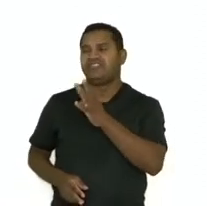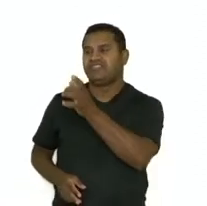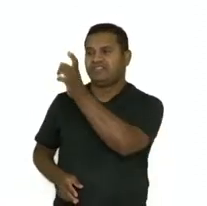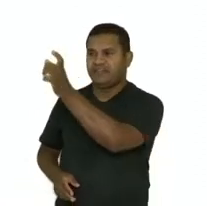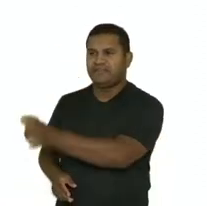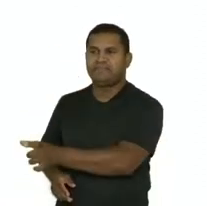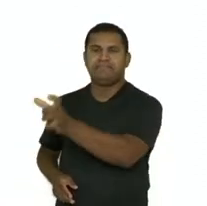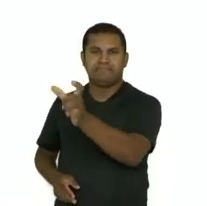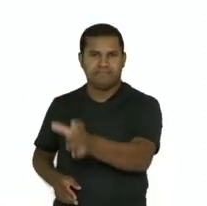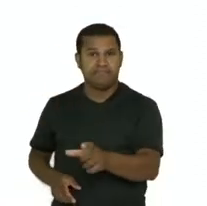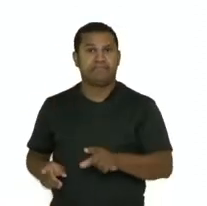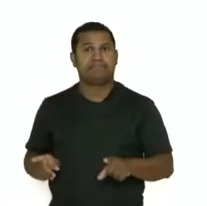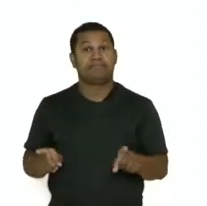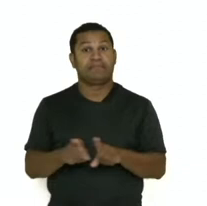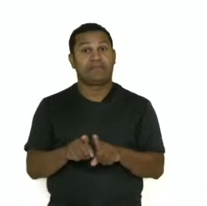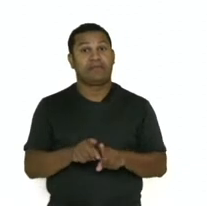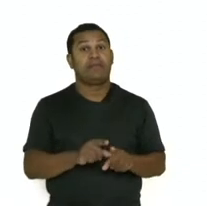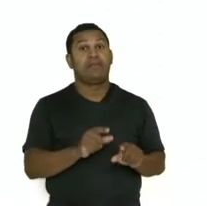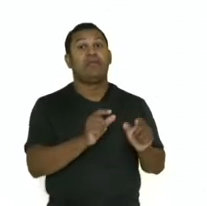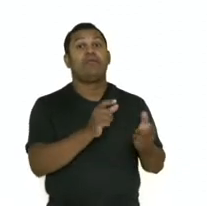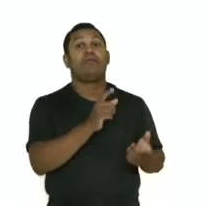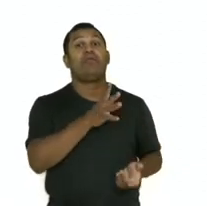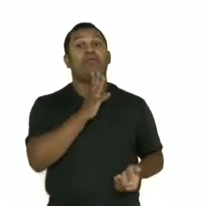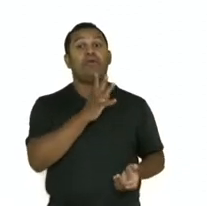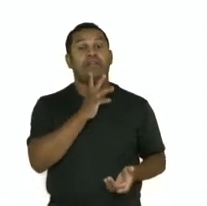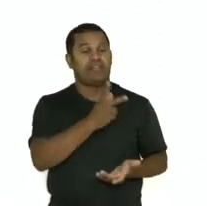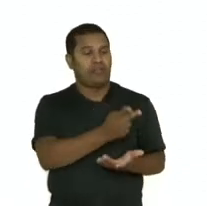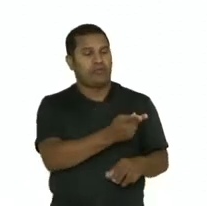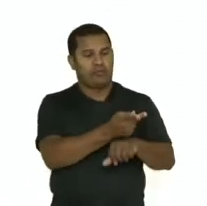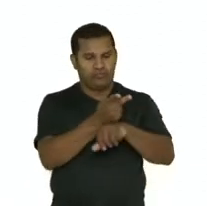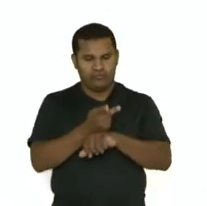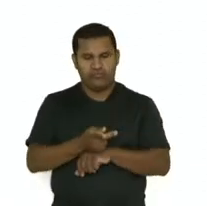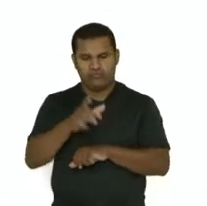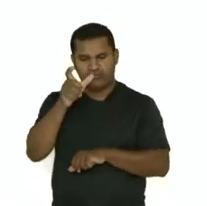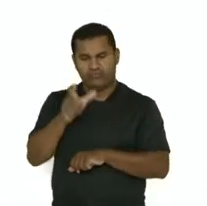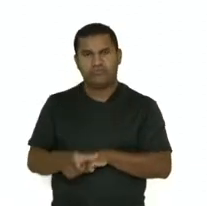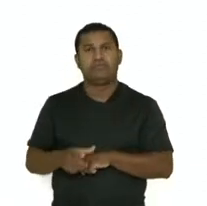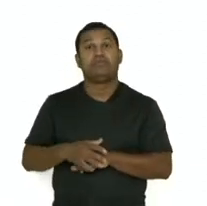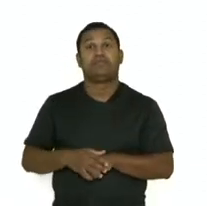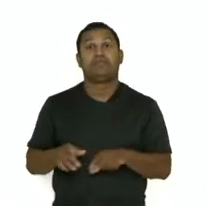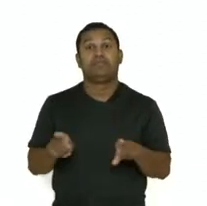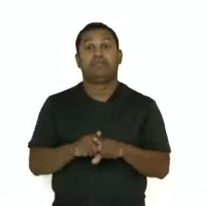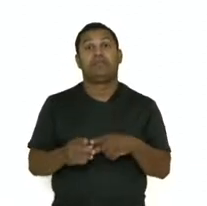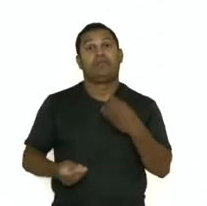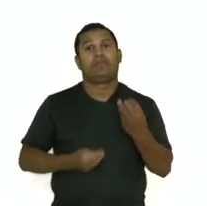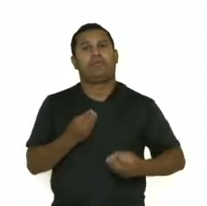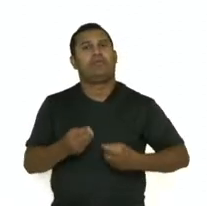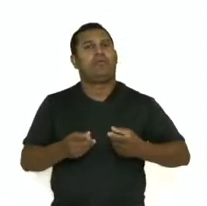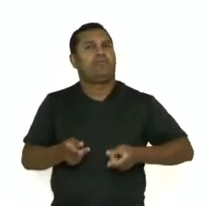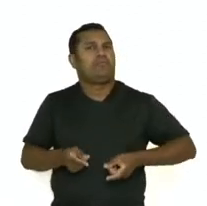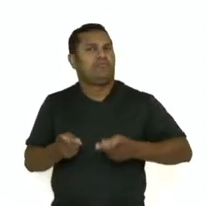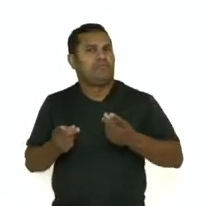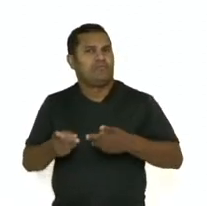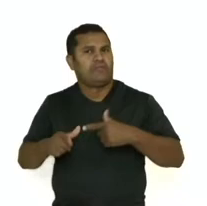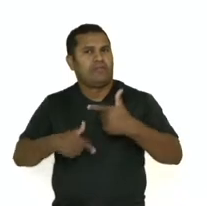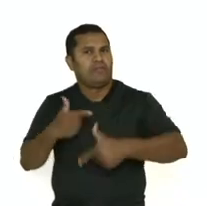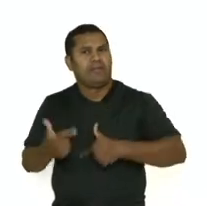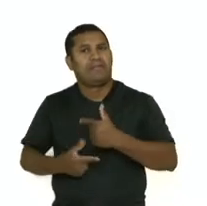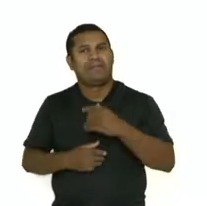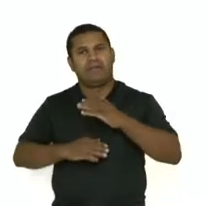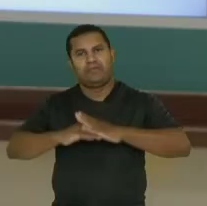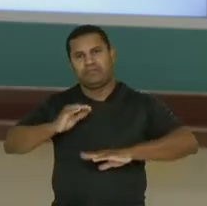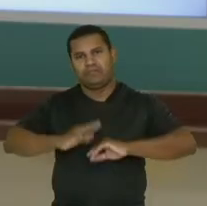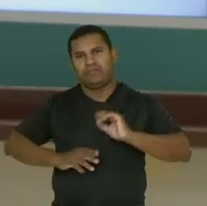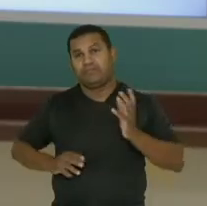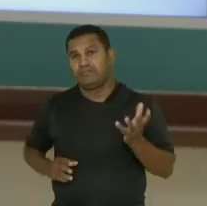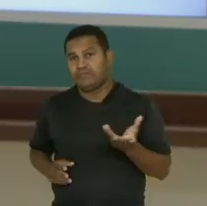conhecer o seu produto e vai conhecer o tipo de serviço que você quer ofertar através dessa pesquisa. Receber estratégias, perceber